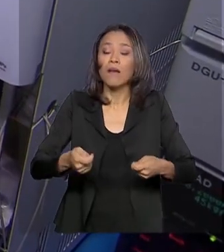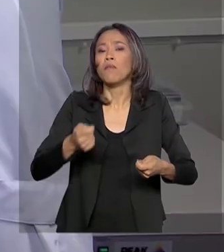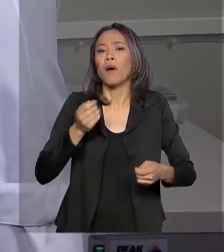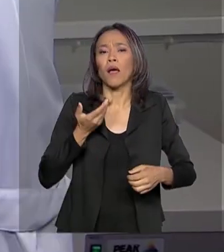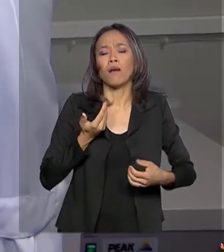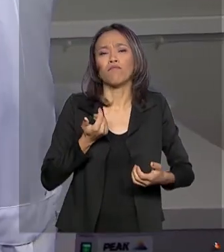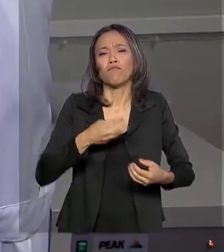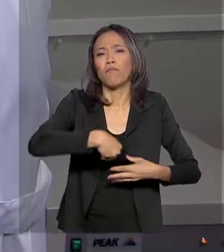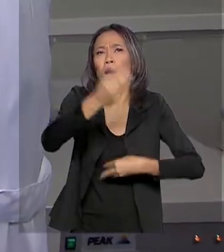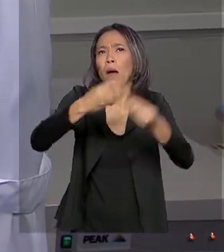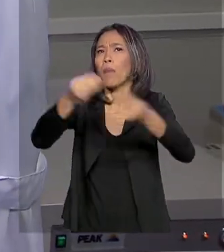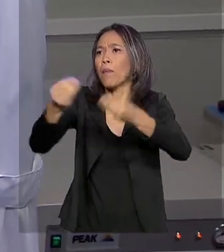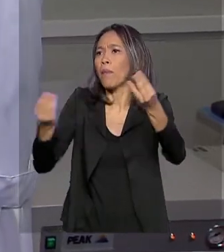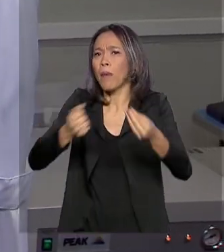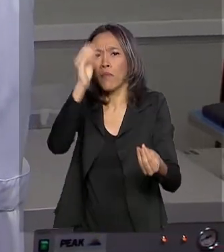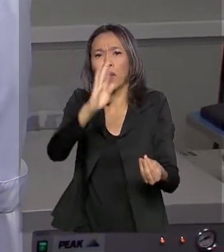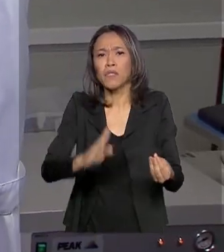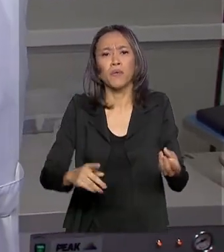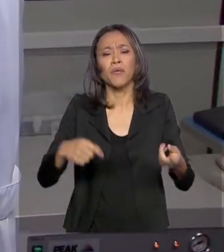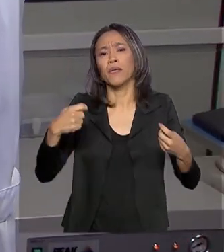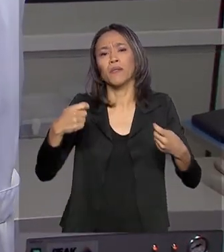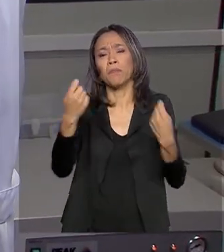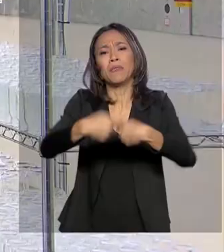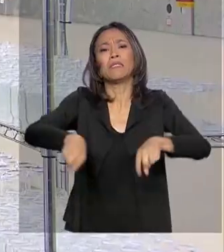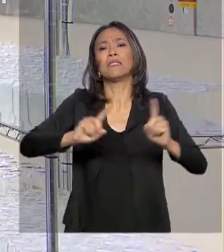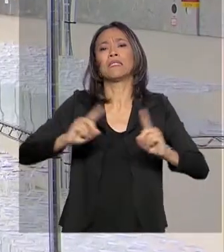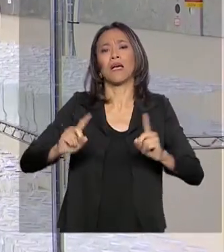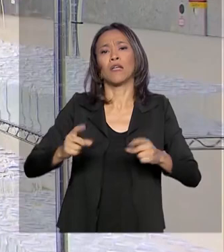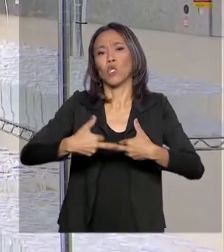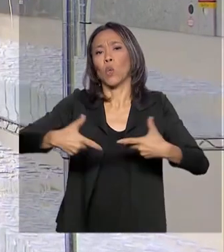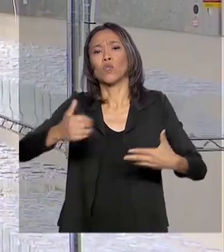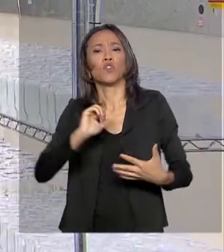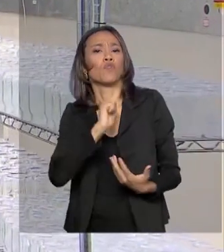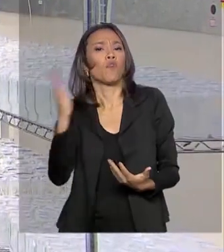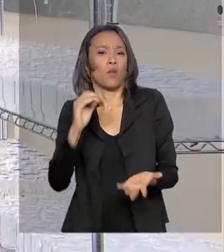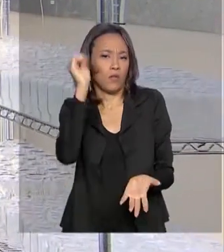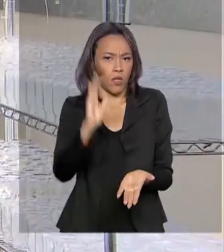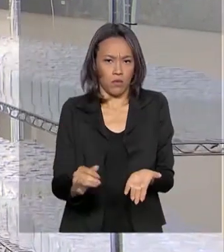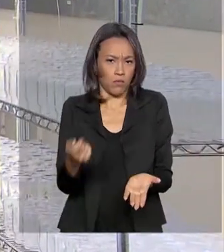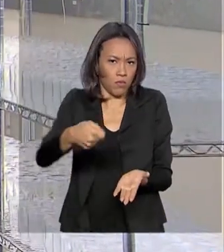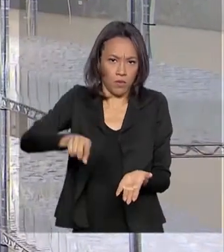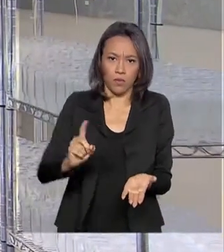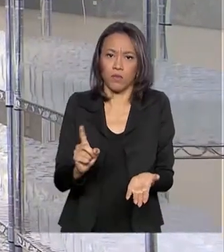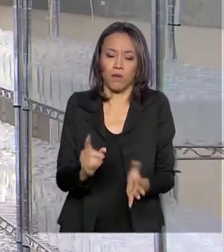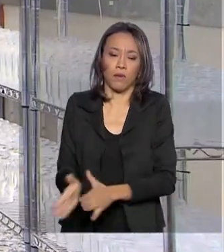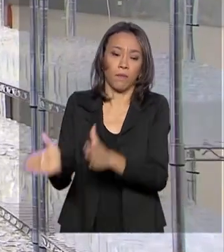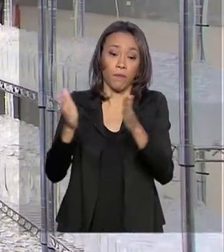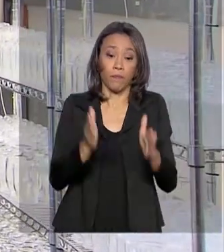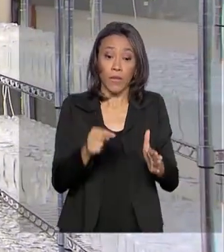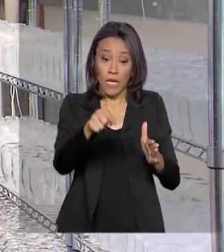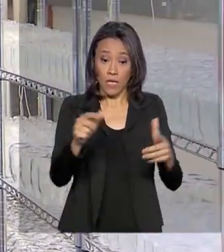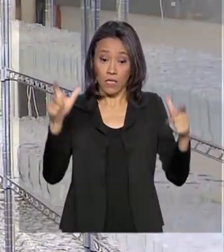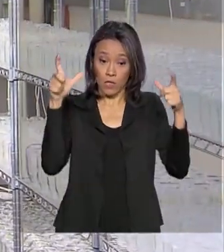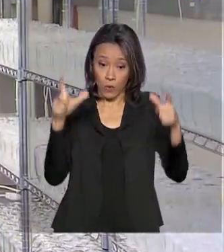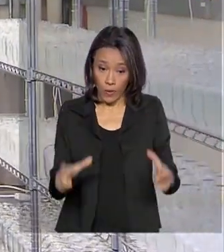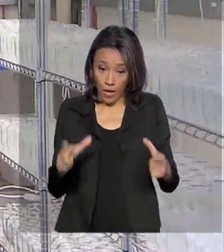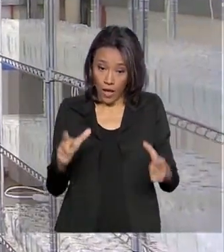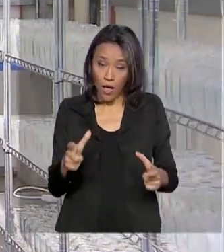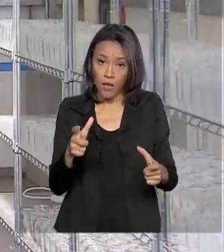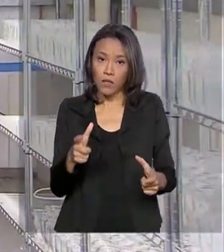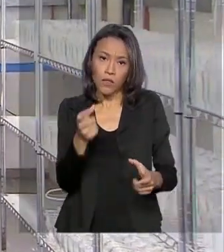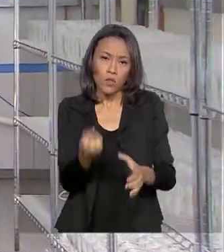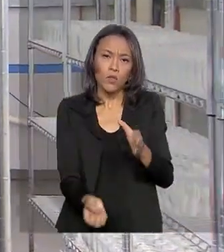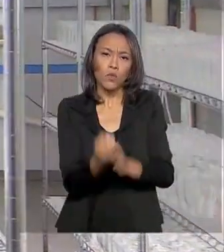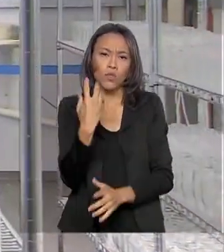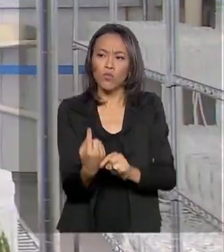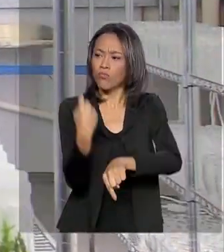também não depender mais de anticorpos internacionais. O Centro de Biotecnologia da Amazônia nasceu há quase